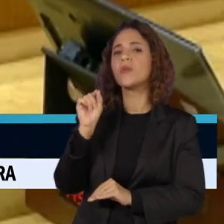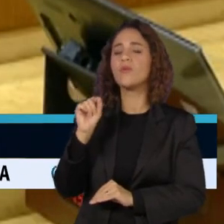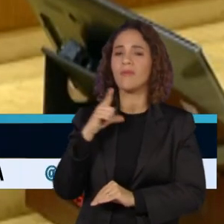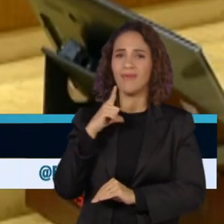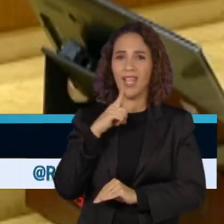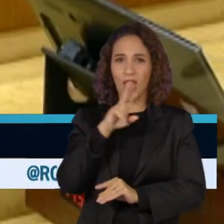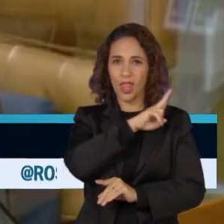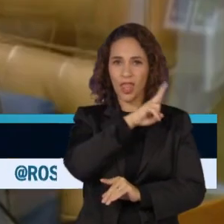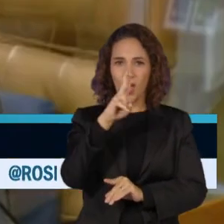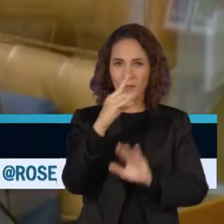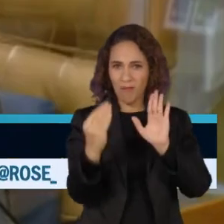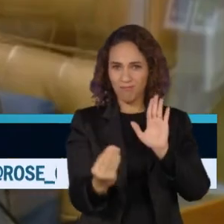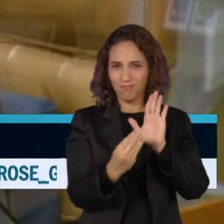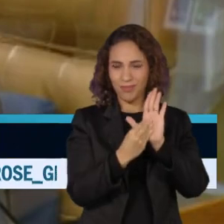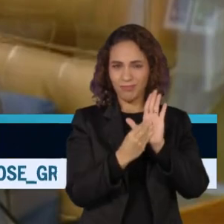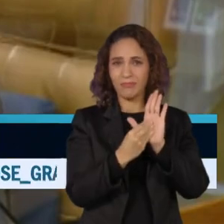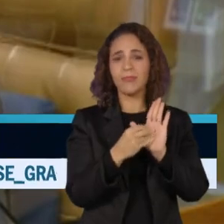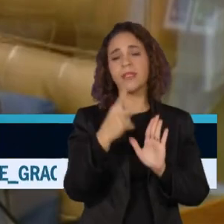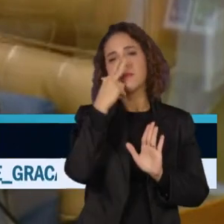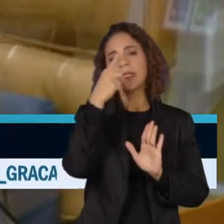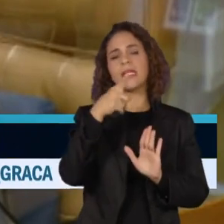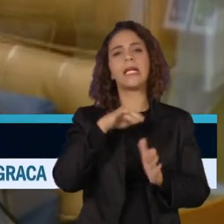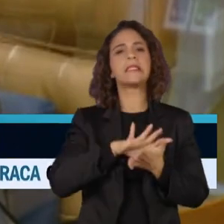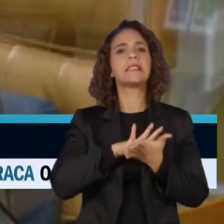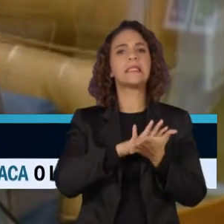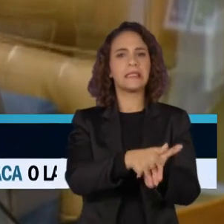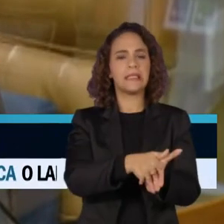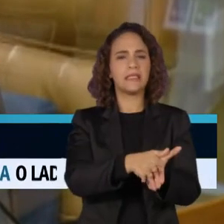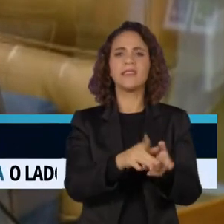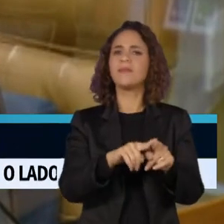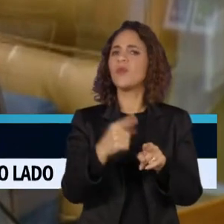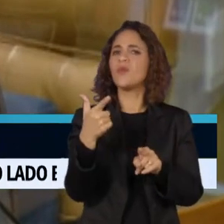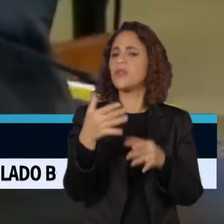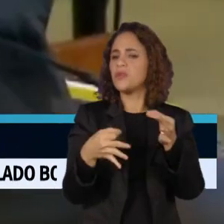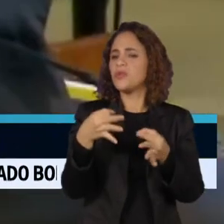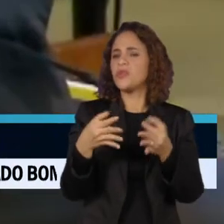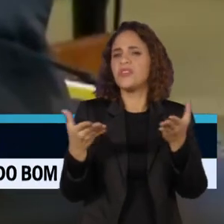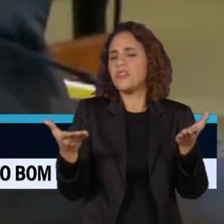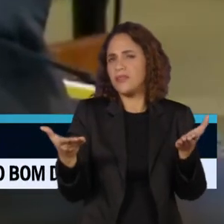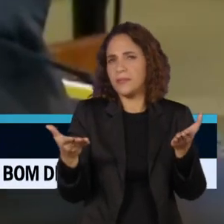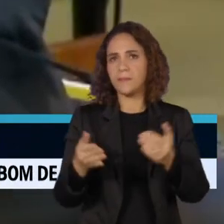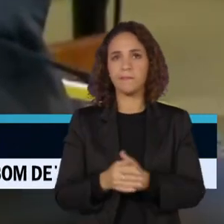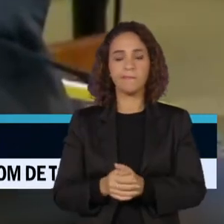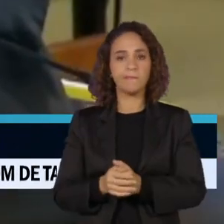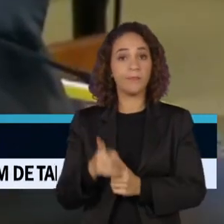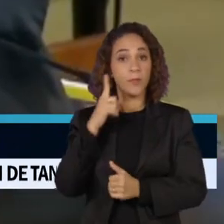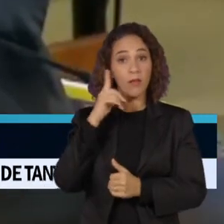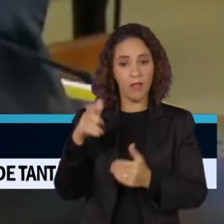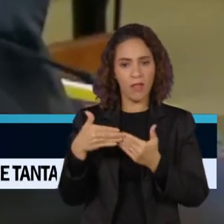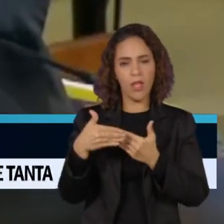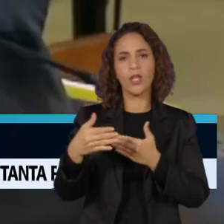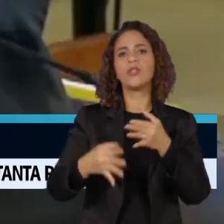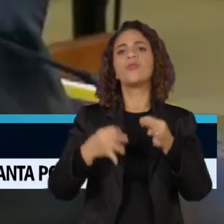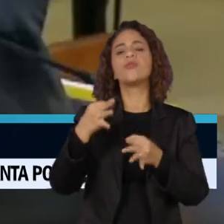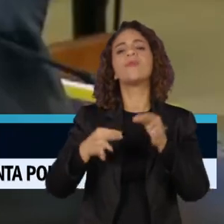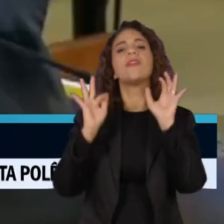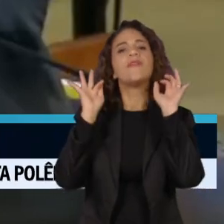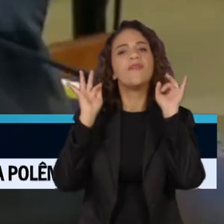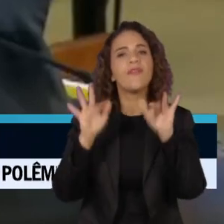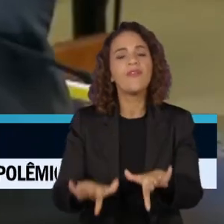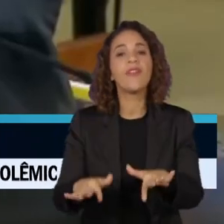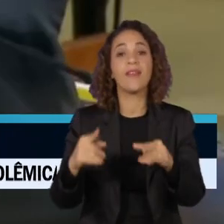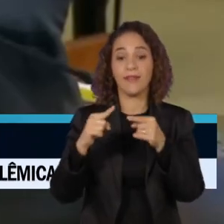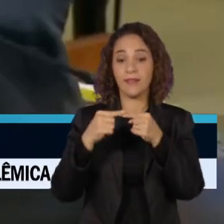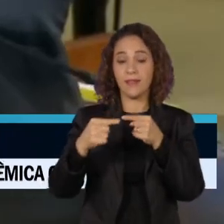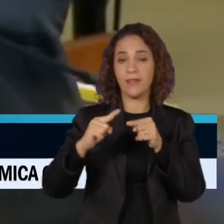nomeações constitui discriminação odiosa e injustificável. O julgamento estava previsto para ser encerrado no final da